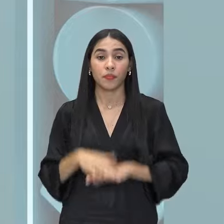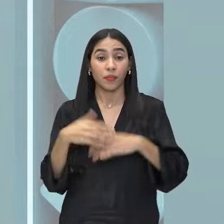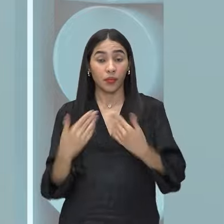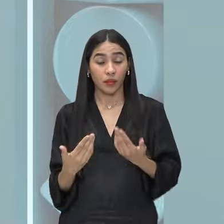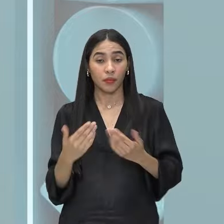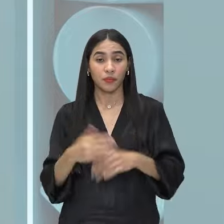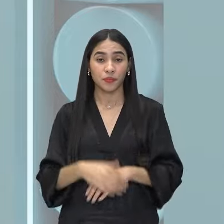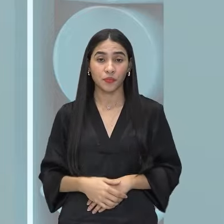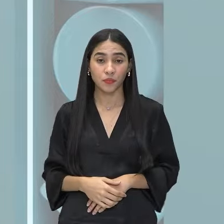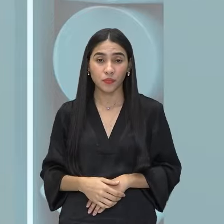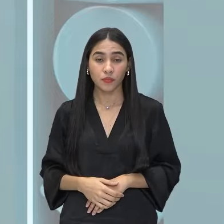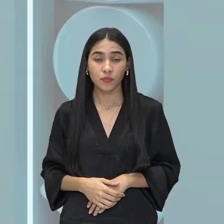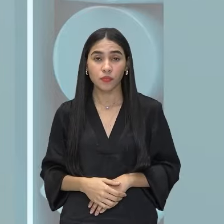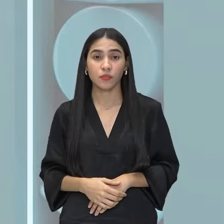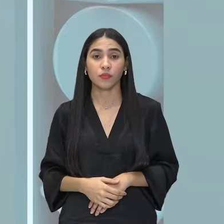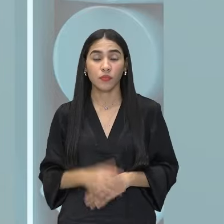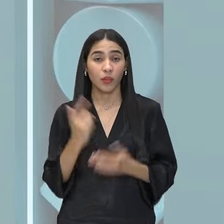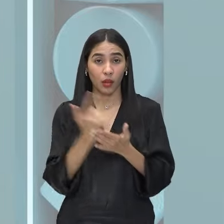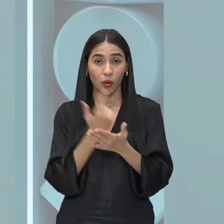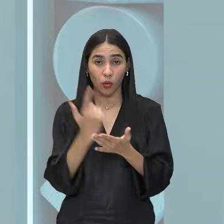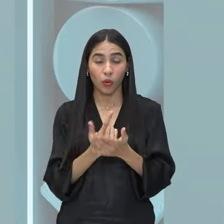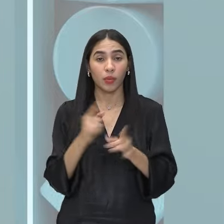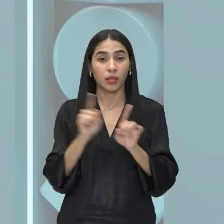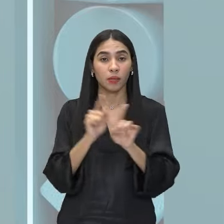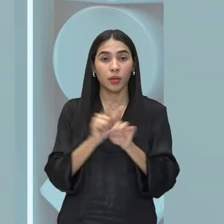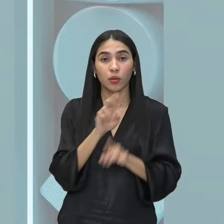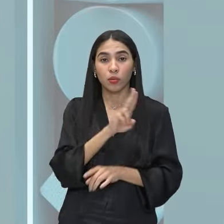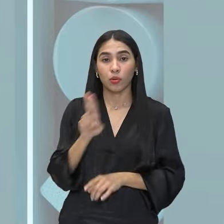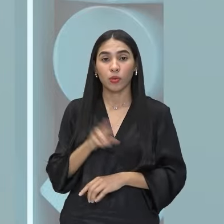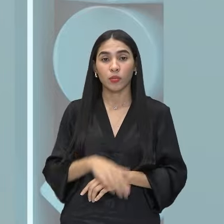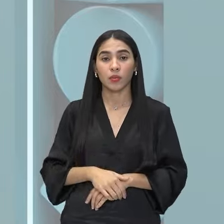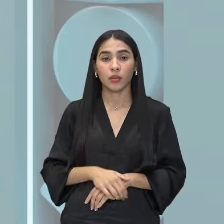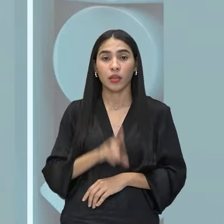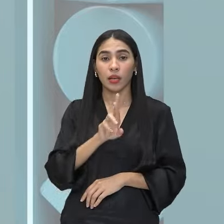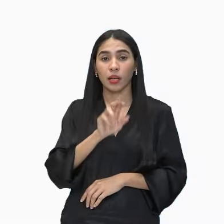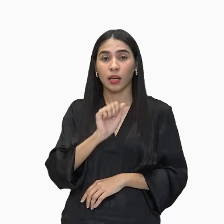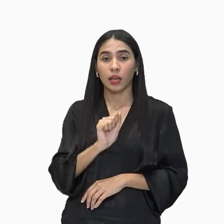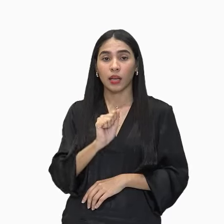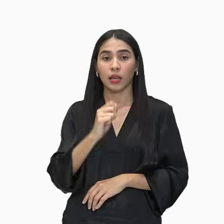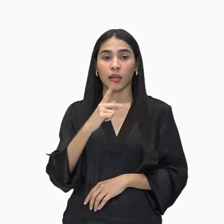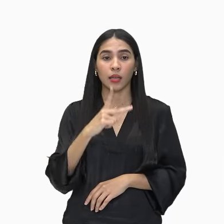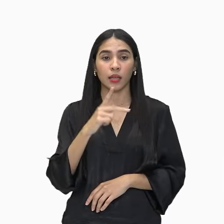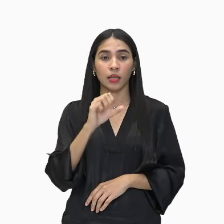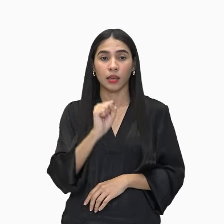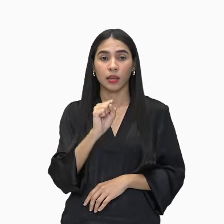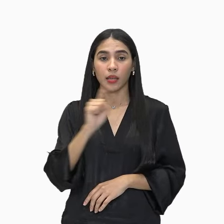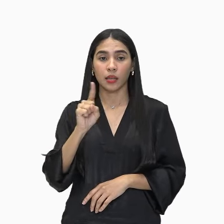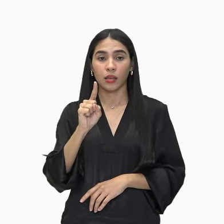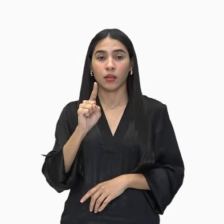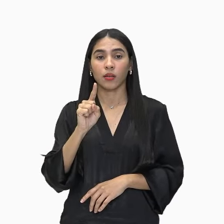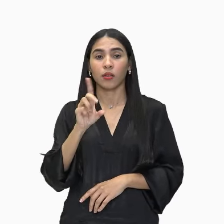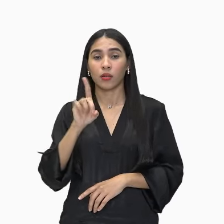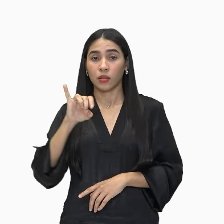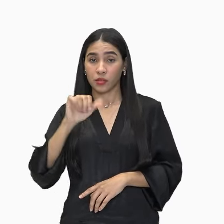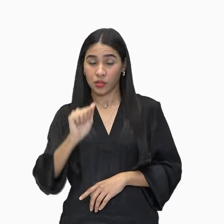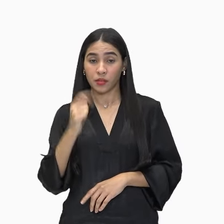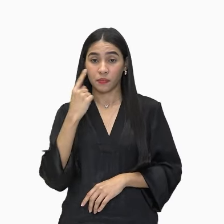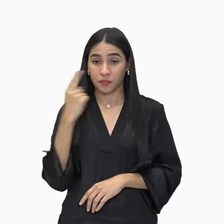que essa obra é também chamada de Rapsódia. Vamos lá, então, entender o que é uma Rapsódia?